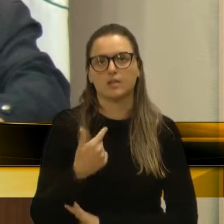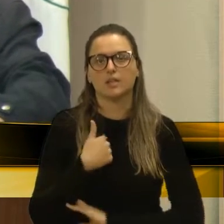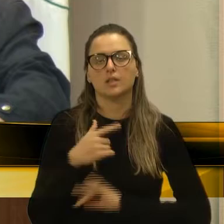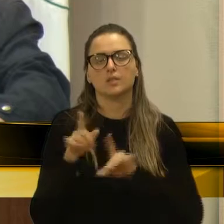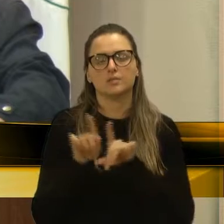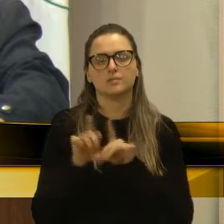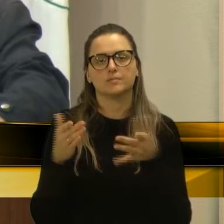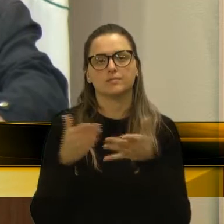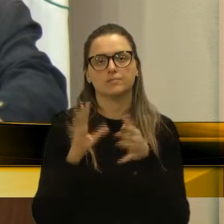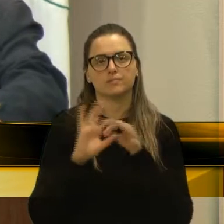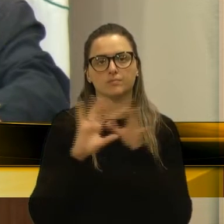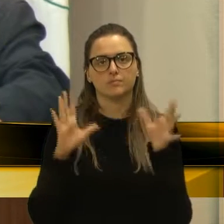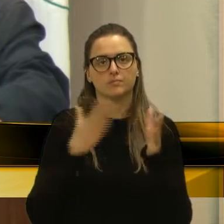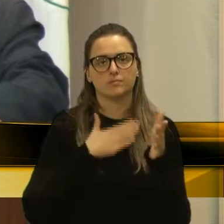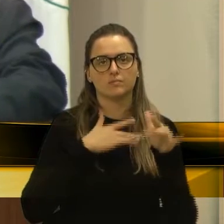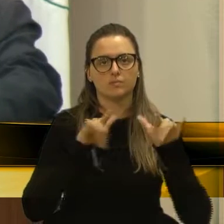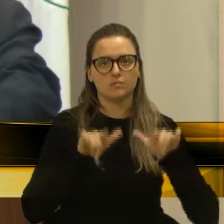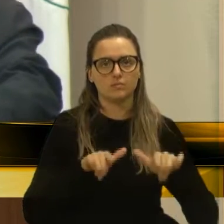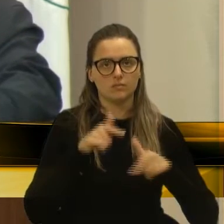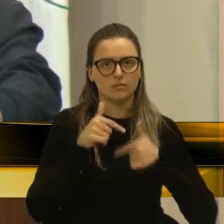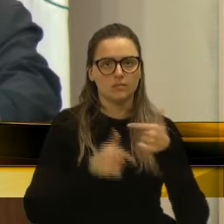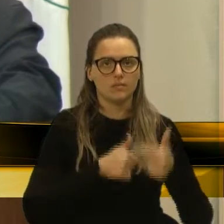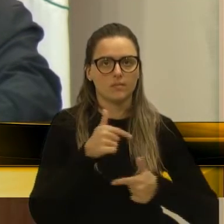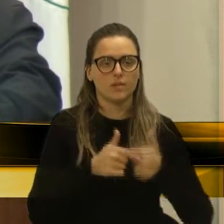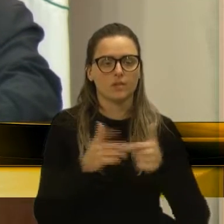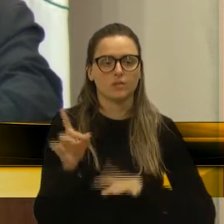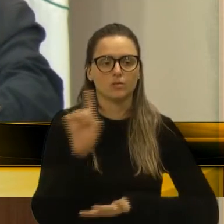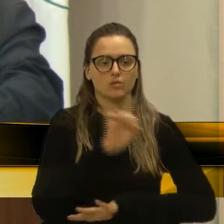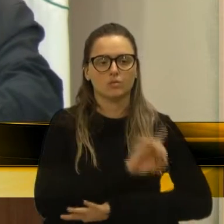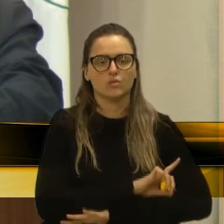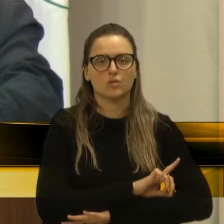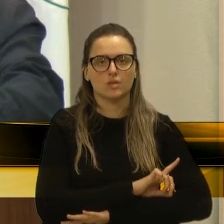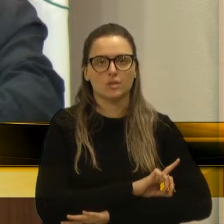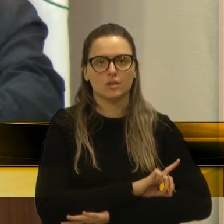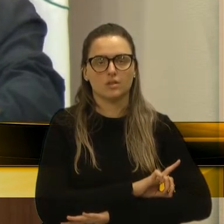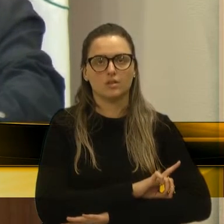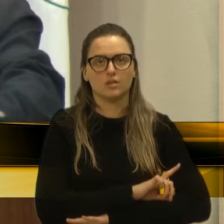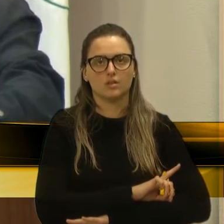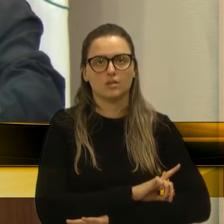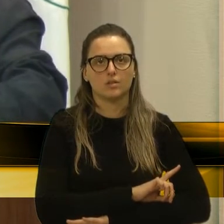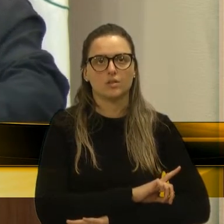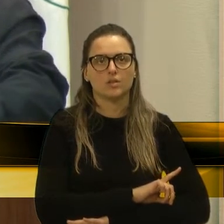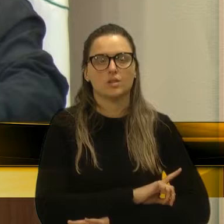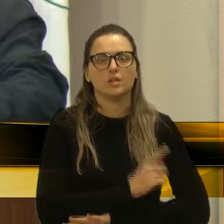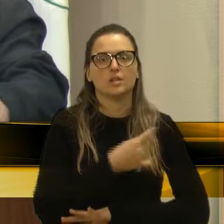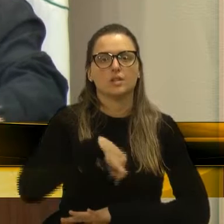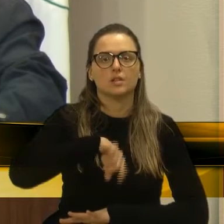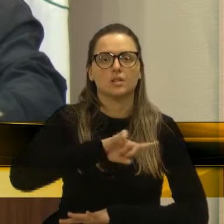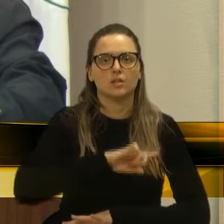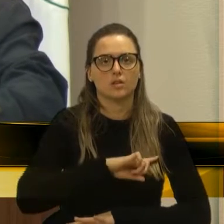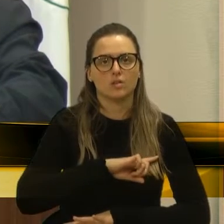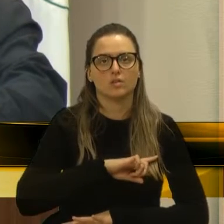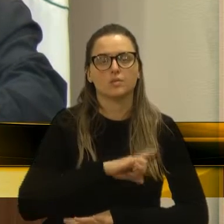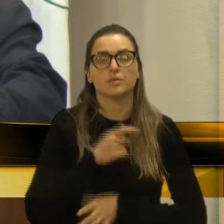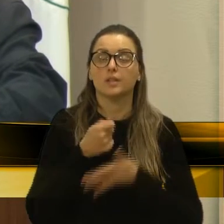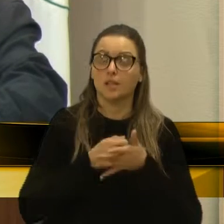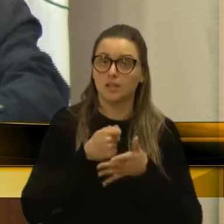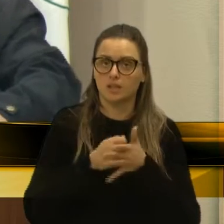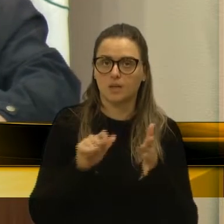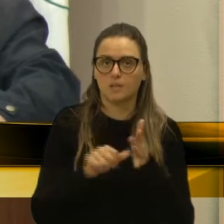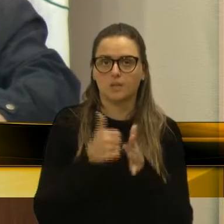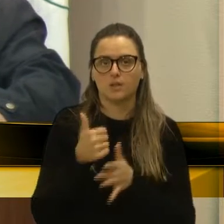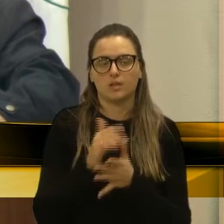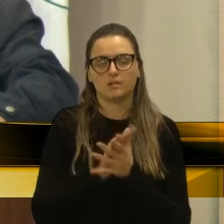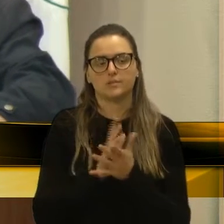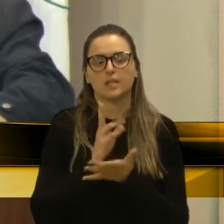à disposição, o gabinete lá, para o dia que precisar, nos ligue de novo, que nós vamos correr, e vamos tentar melhorar.